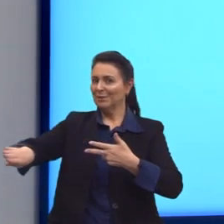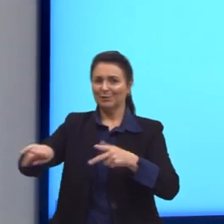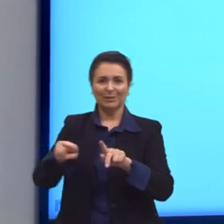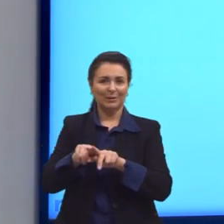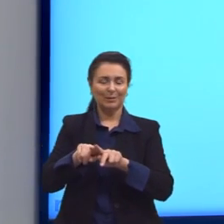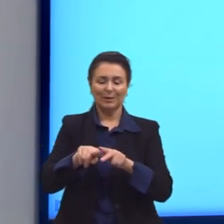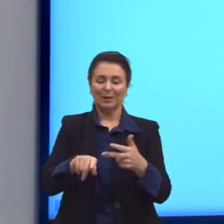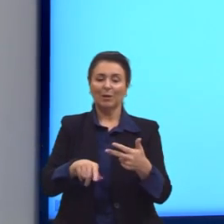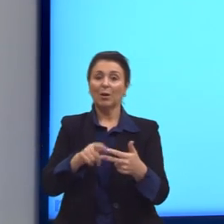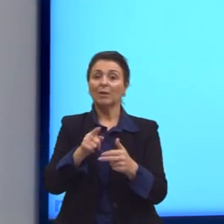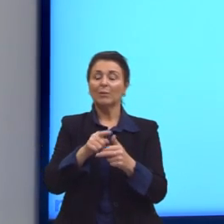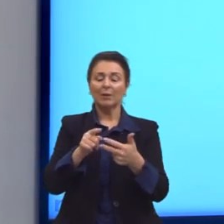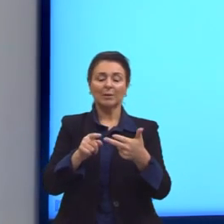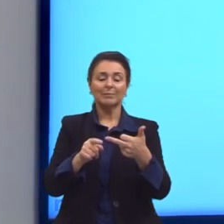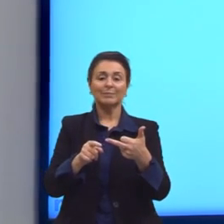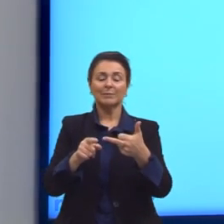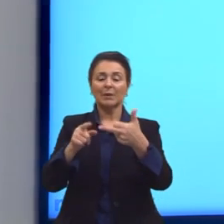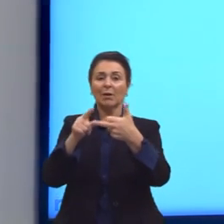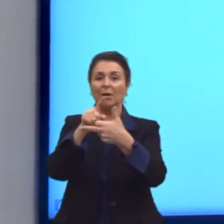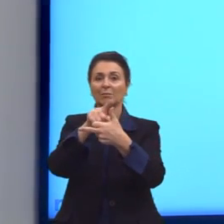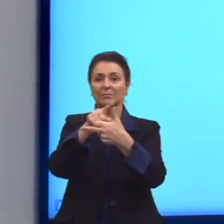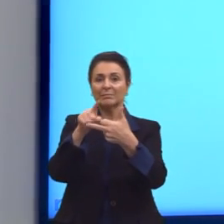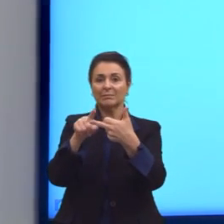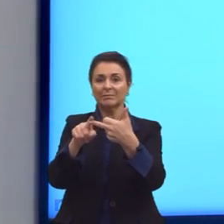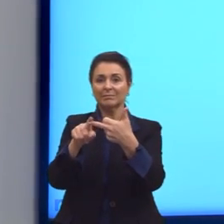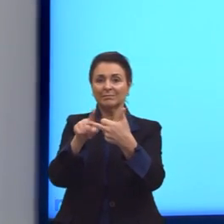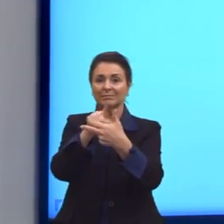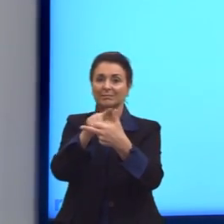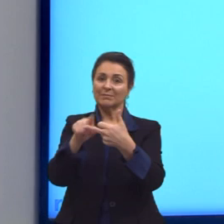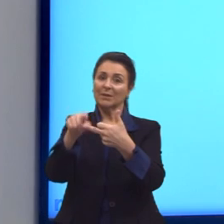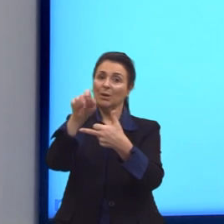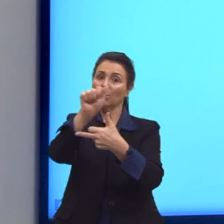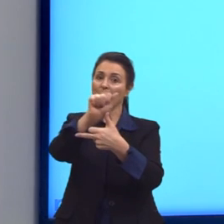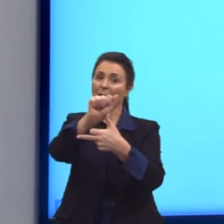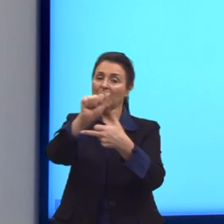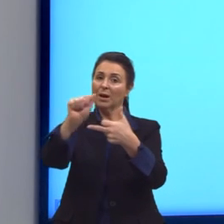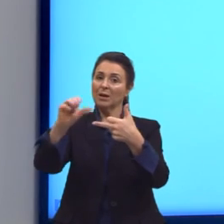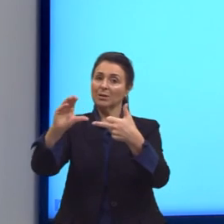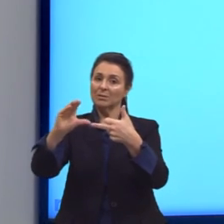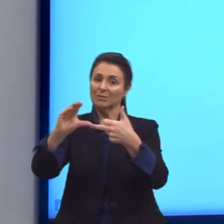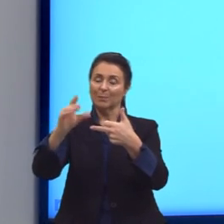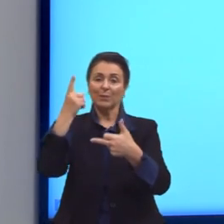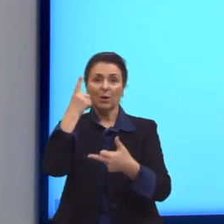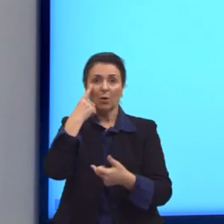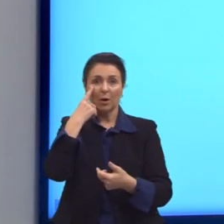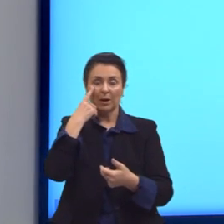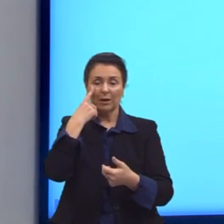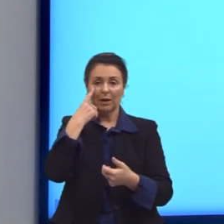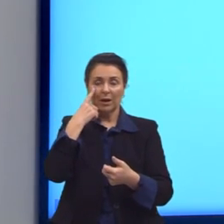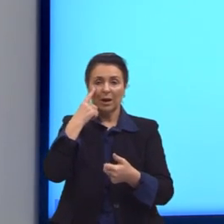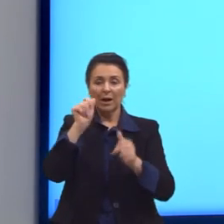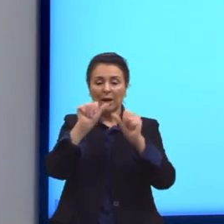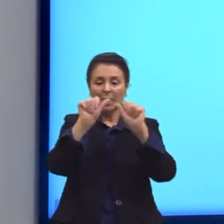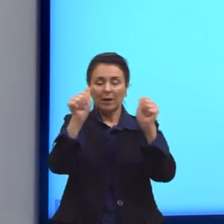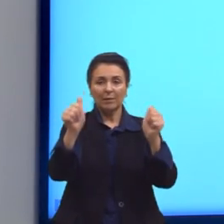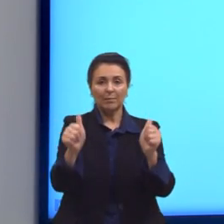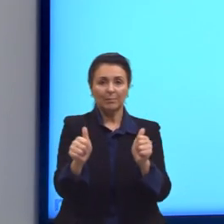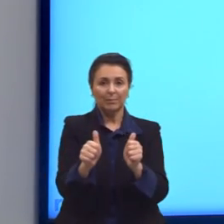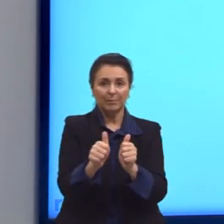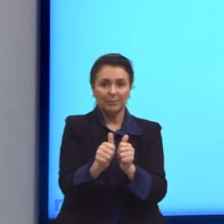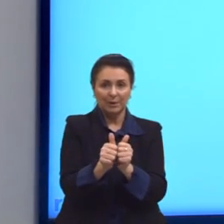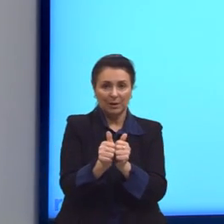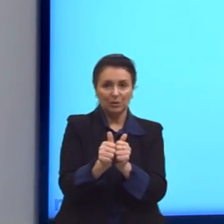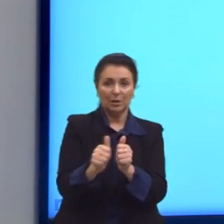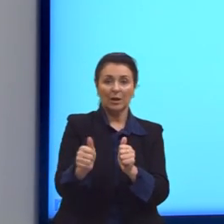Agora, gente precisa analisar qual a alternativa correta. Observem de novo a figura. O que nós vimos? A